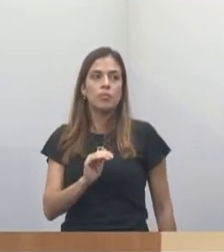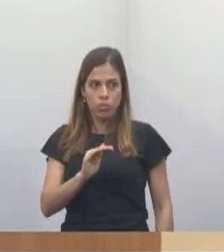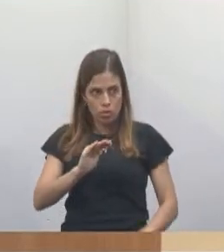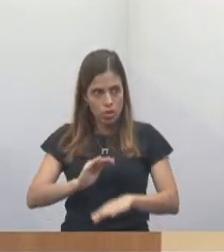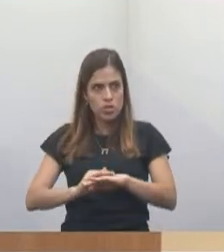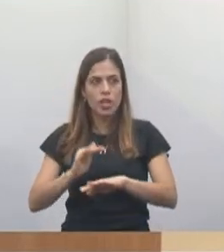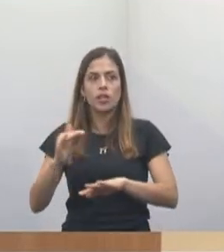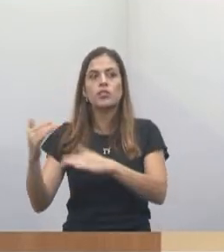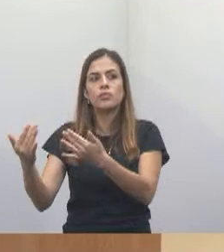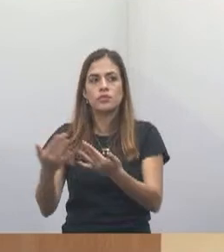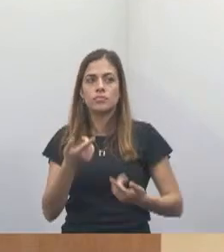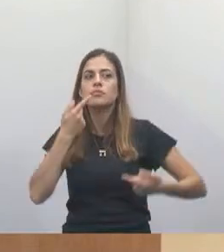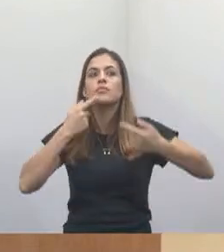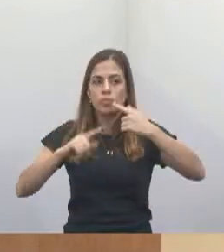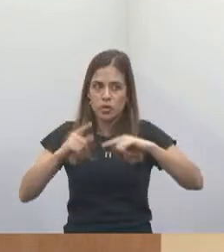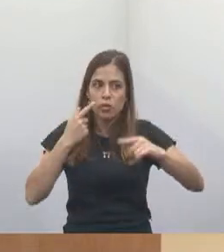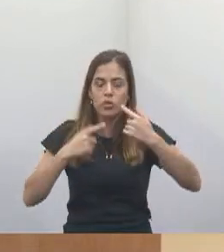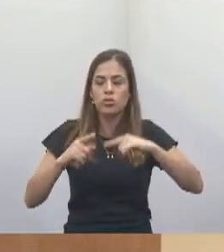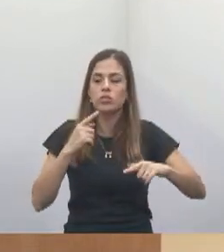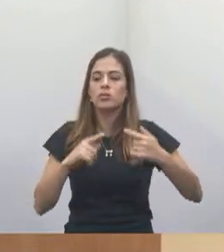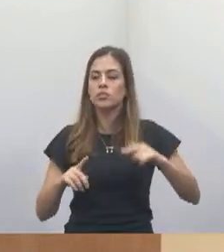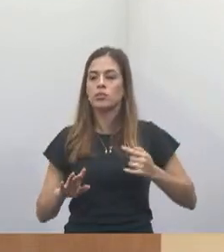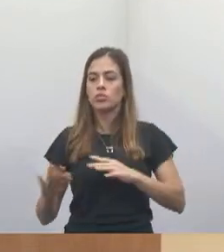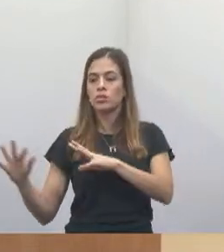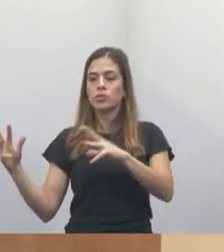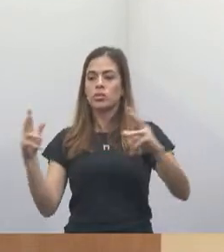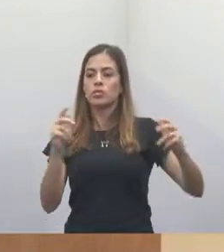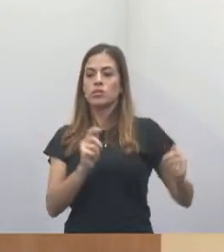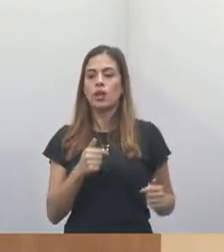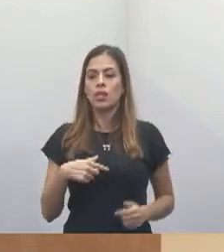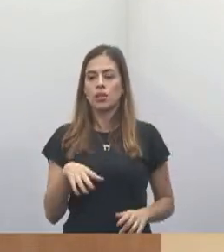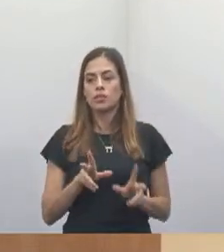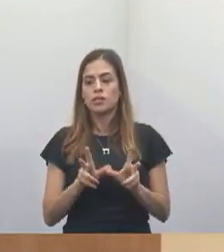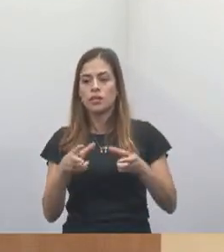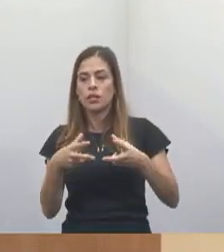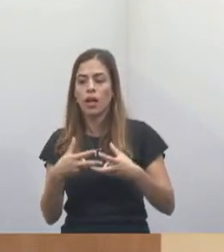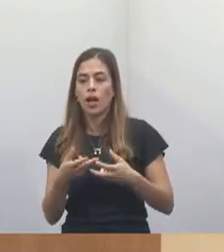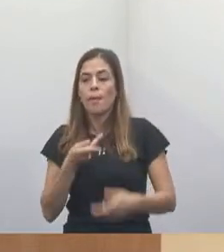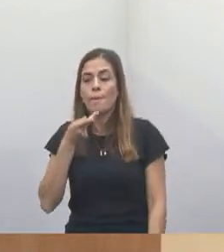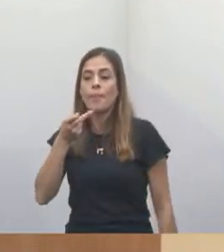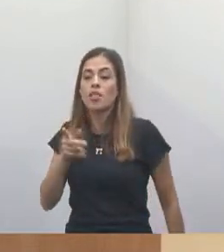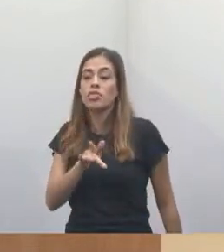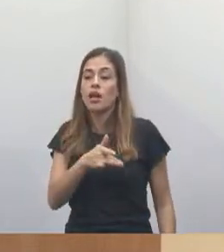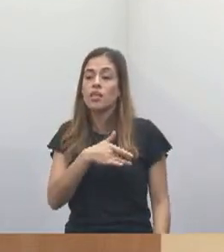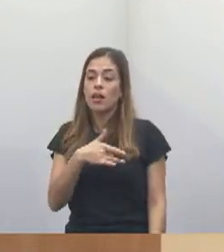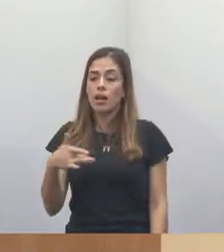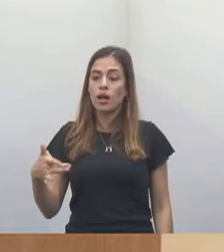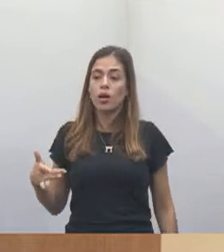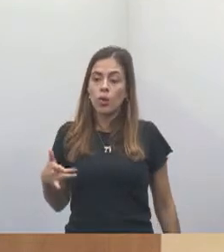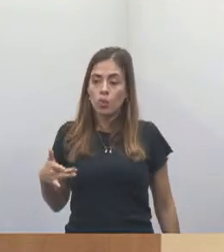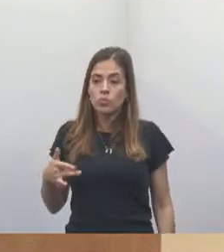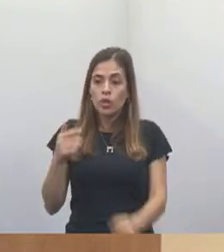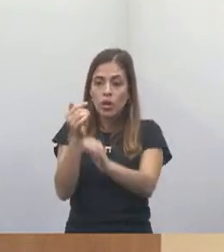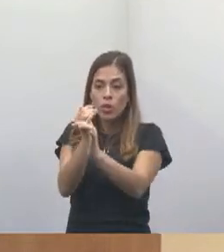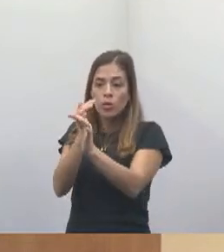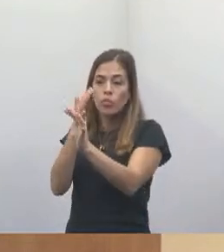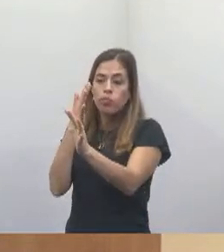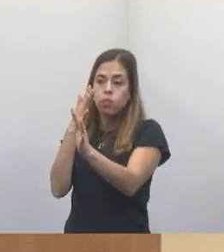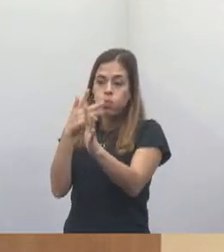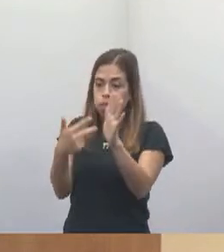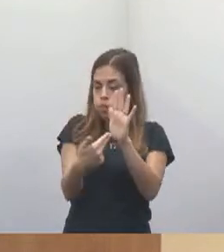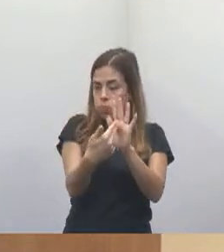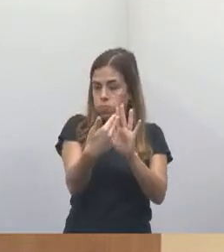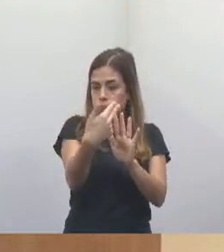queixa, o assunto que mais foi debatido aqui nessa Casa diz respeito à saúde. A fila de cirurgia